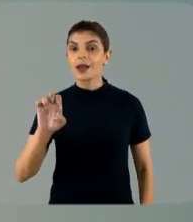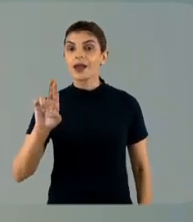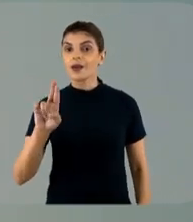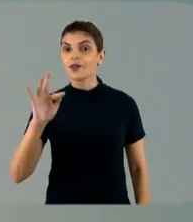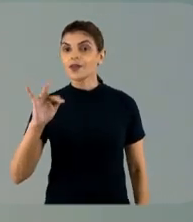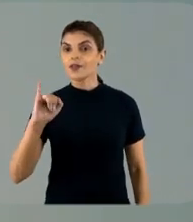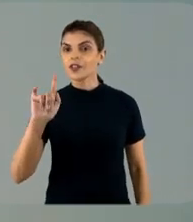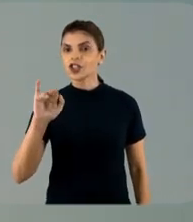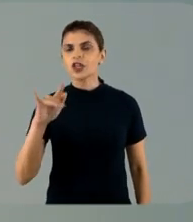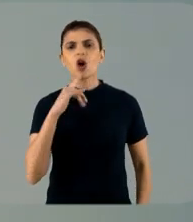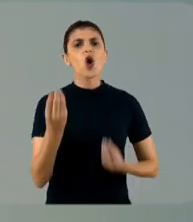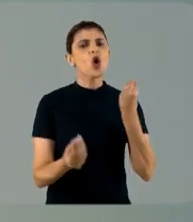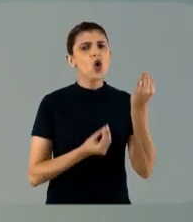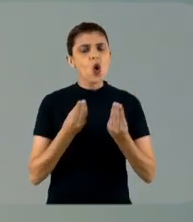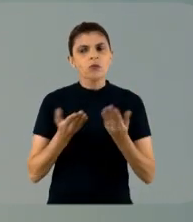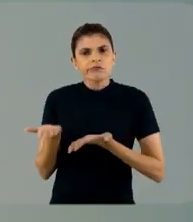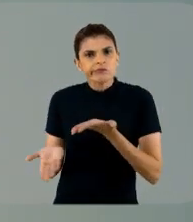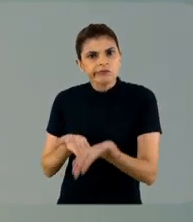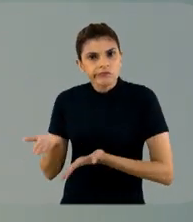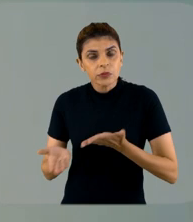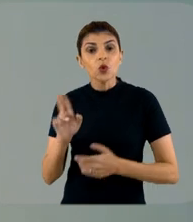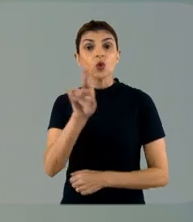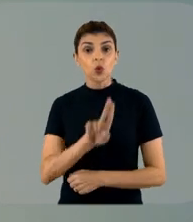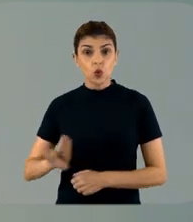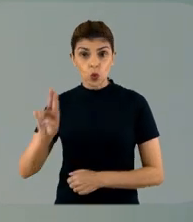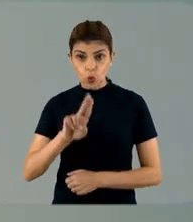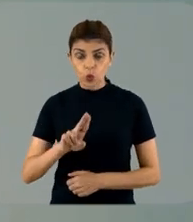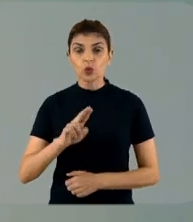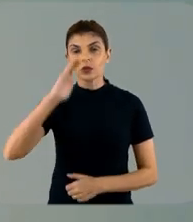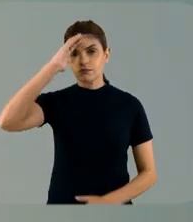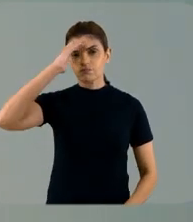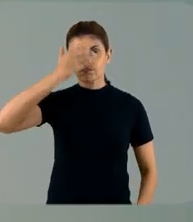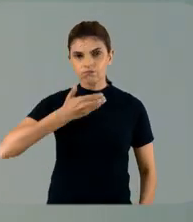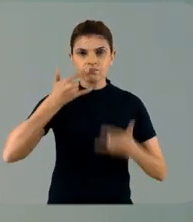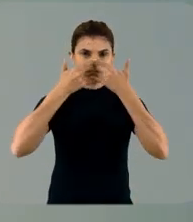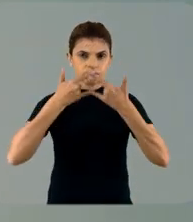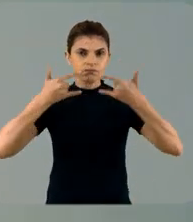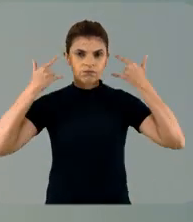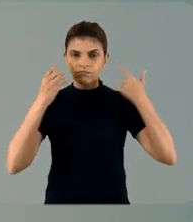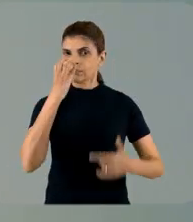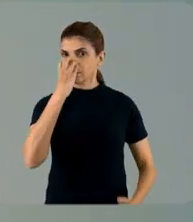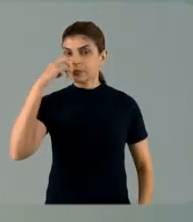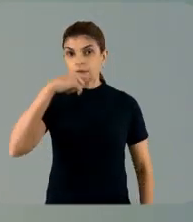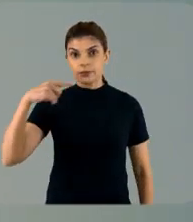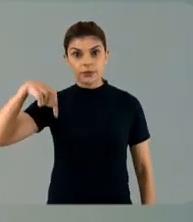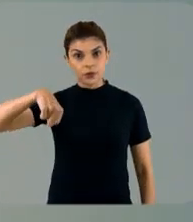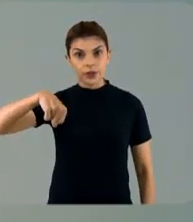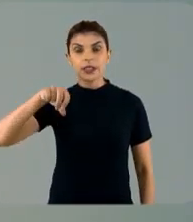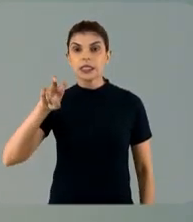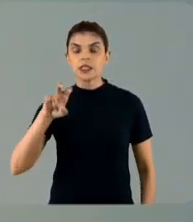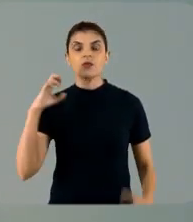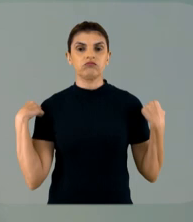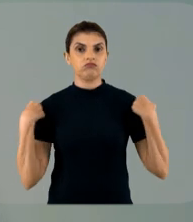sobre a conduta em relação ao uso de EPIs no momento do trabalho de parto